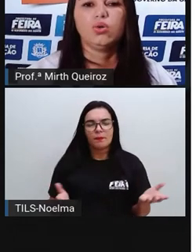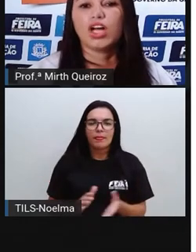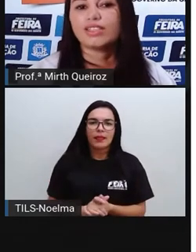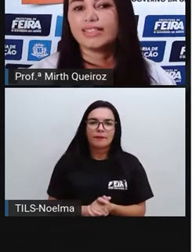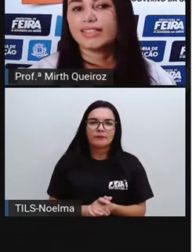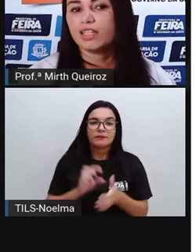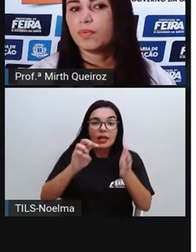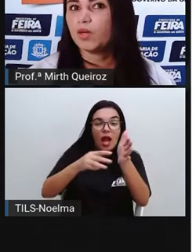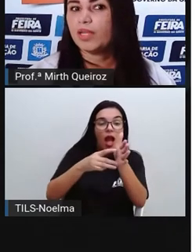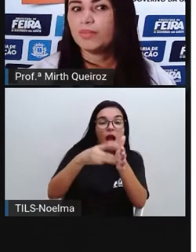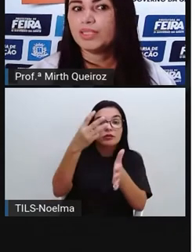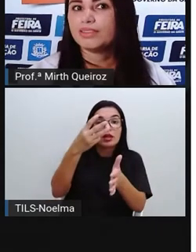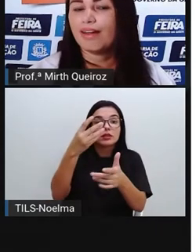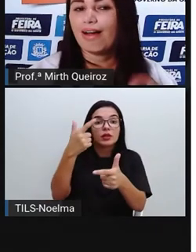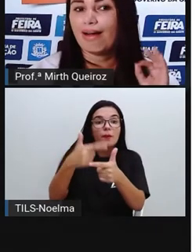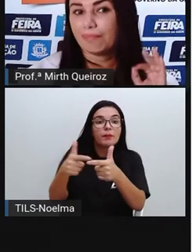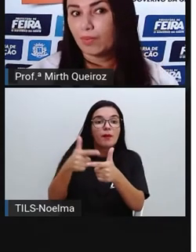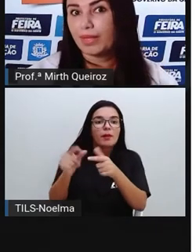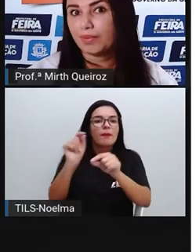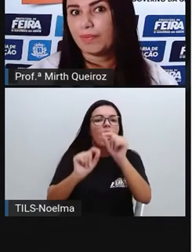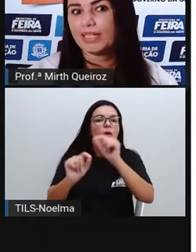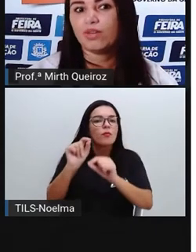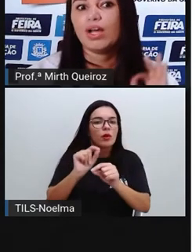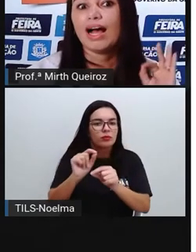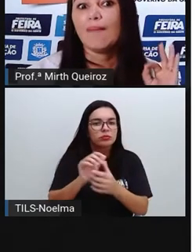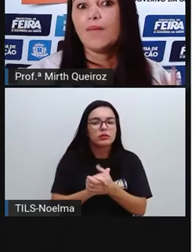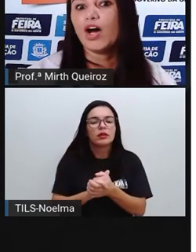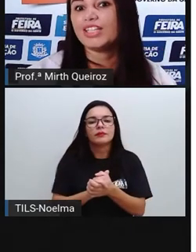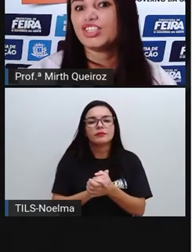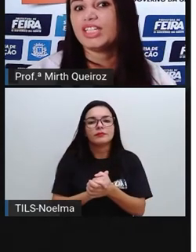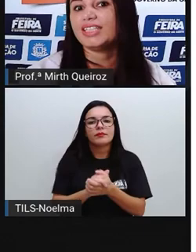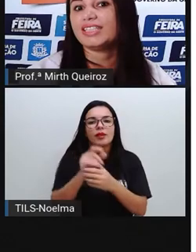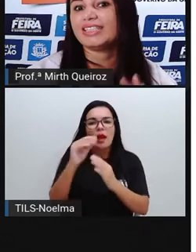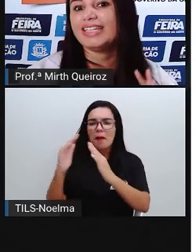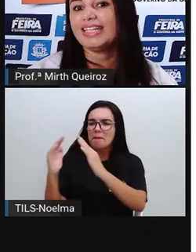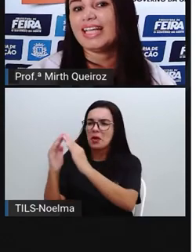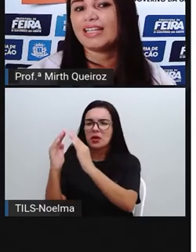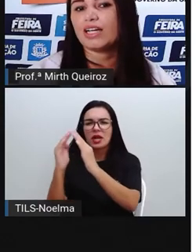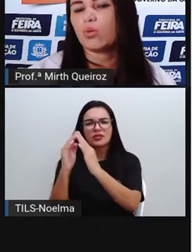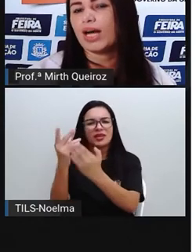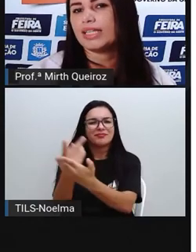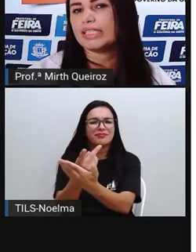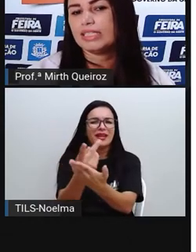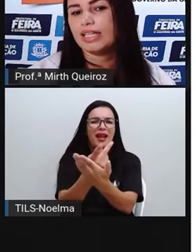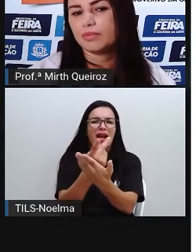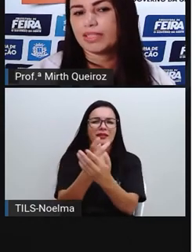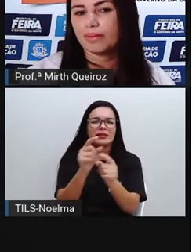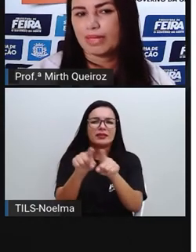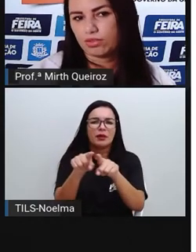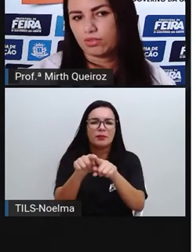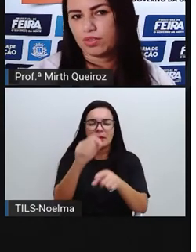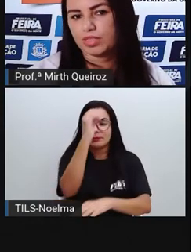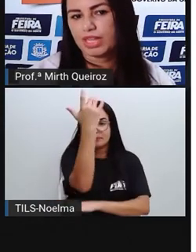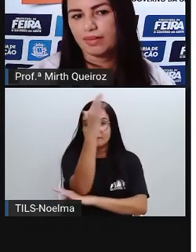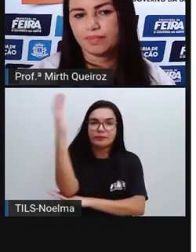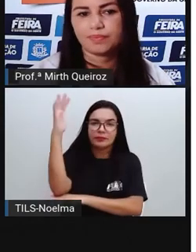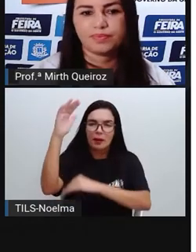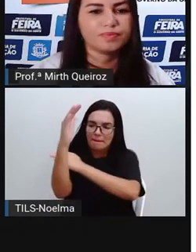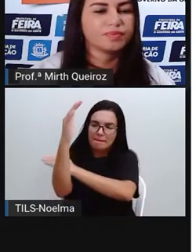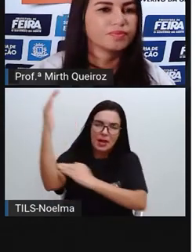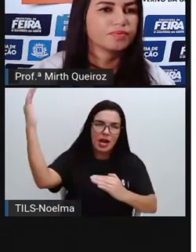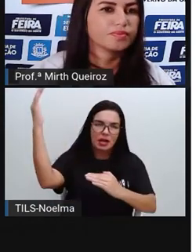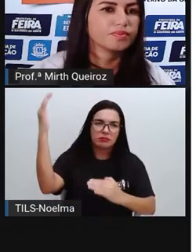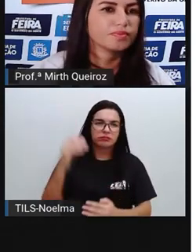O nosso terceiro problema, problema, perdão, moradias inadequadas e desmatamento. Vamos lá?